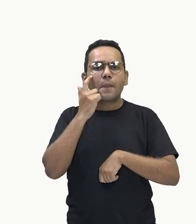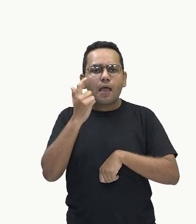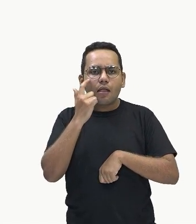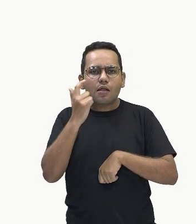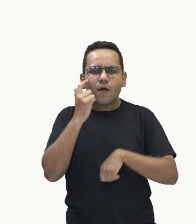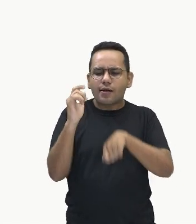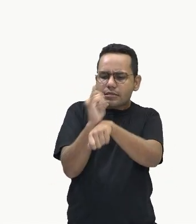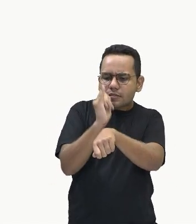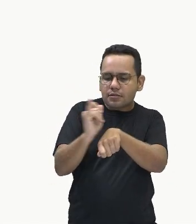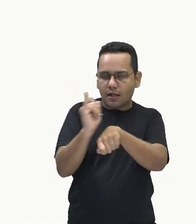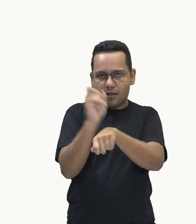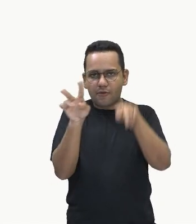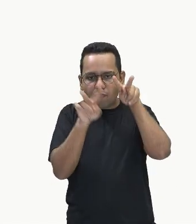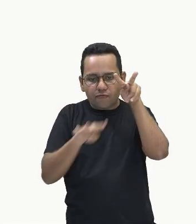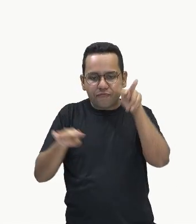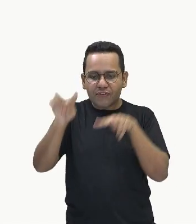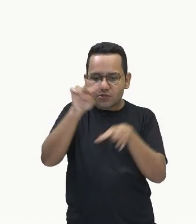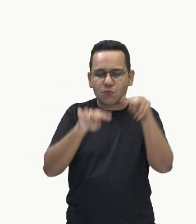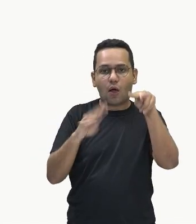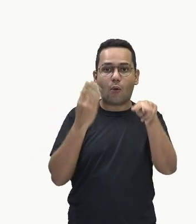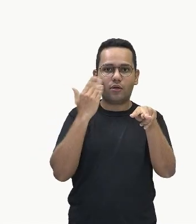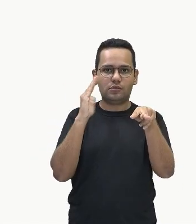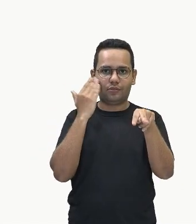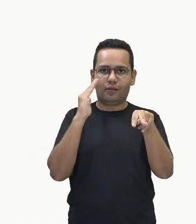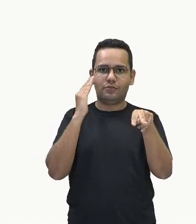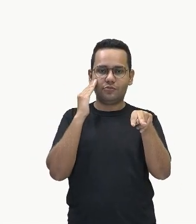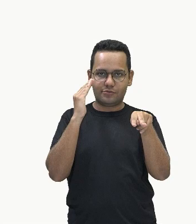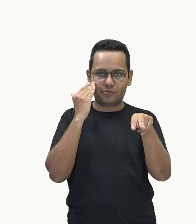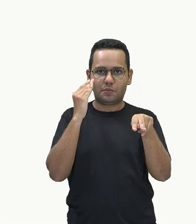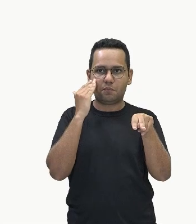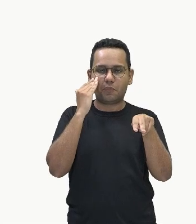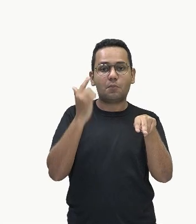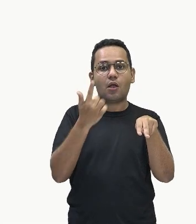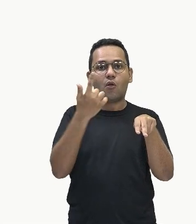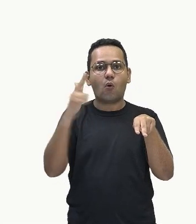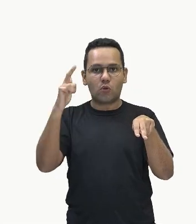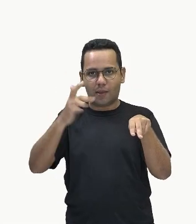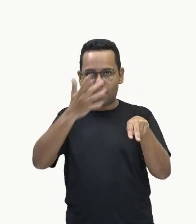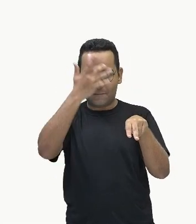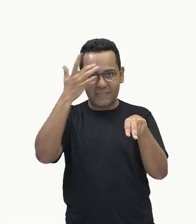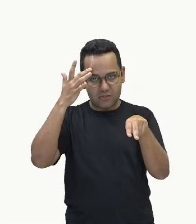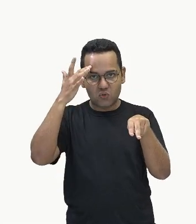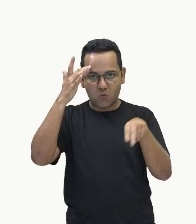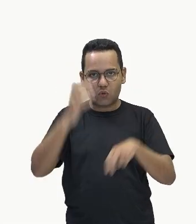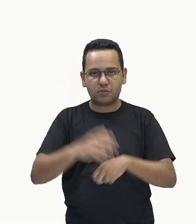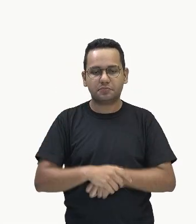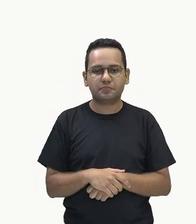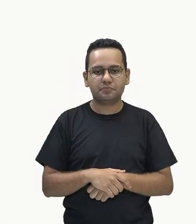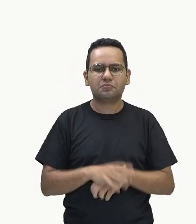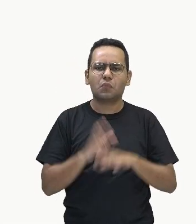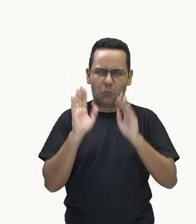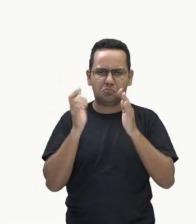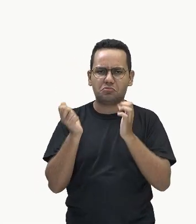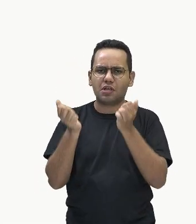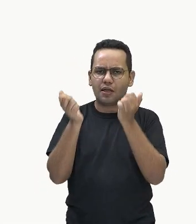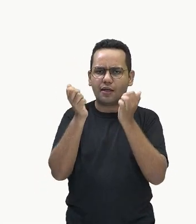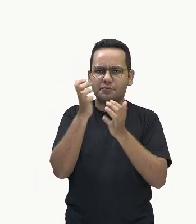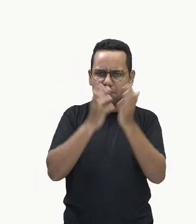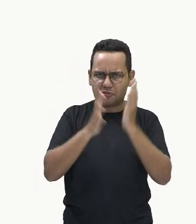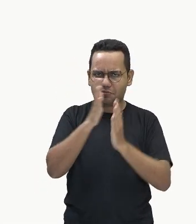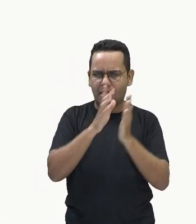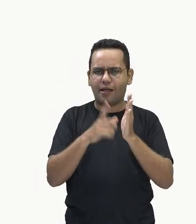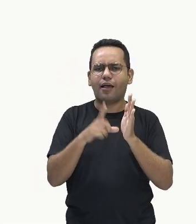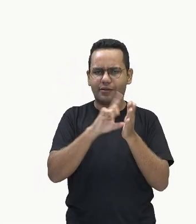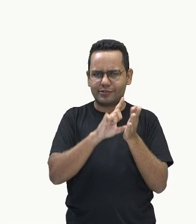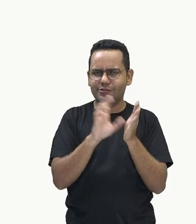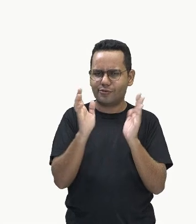e a interpretação dele pelo leitor. Foi o que eu, agora há pouco, falei para vocês, né? A gente vai verificar, organizar as